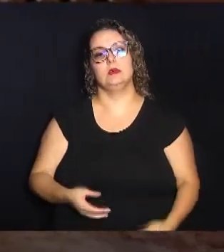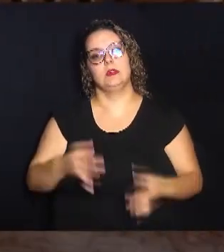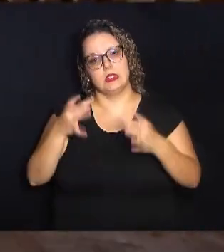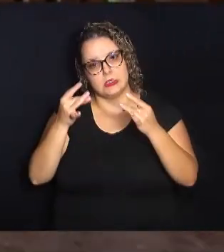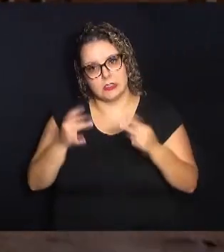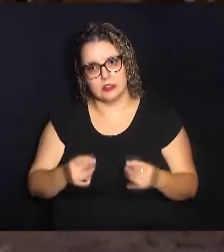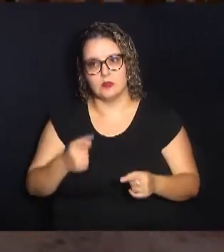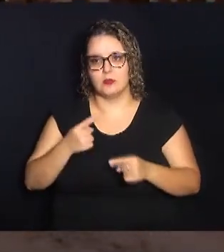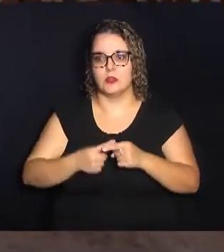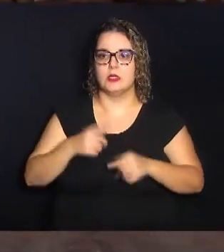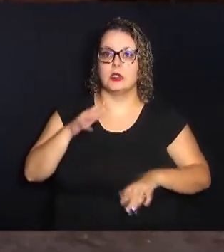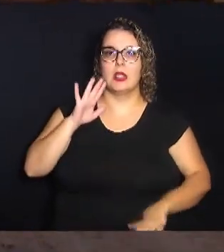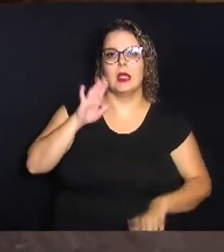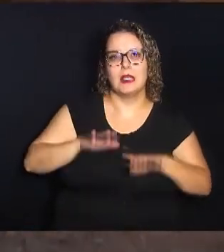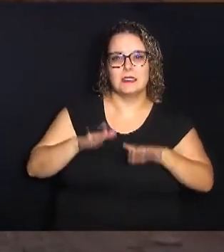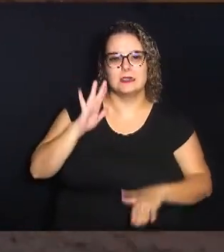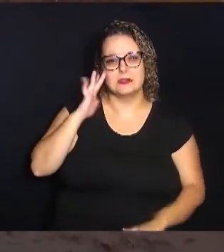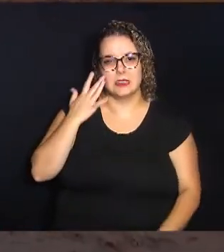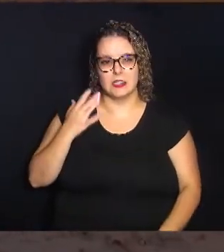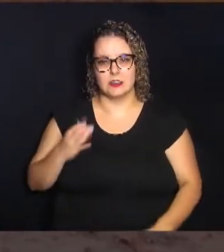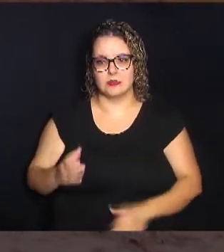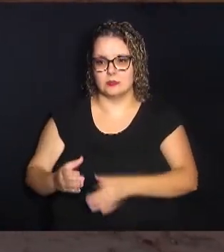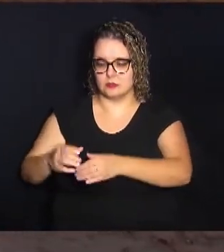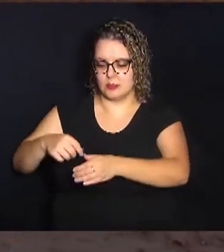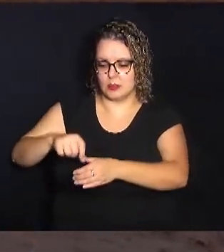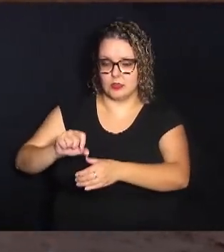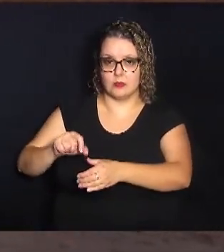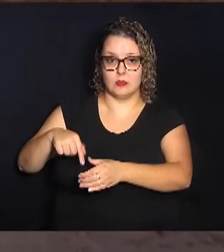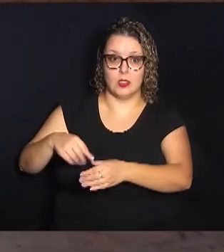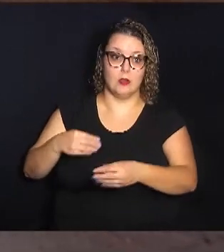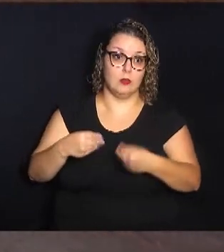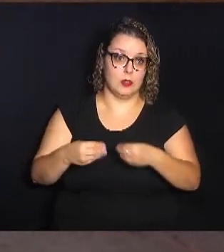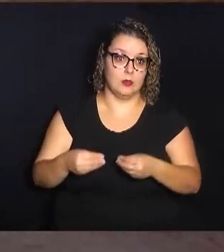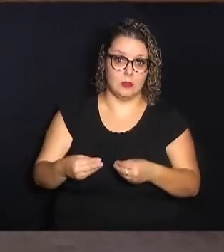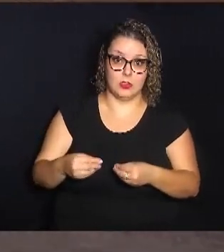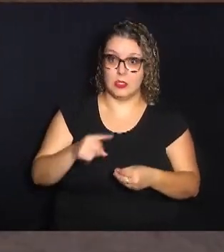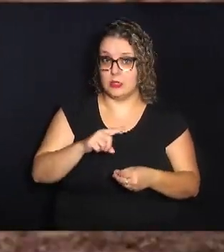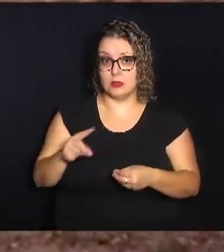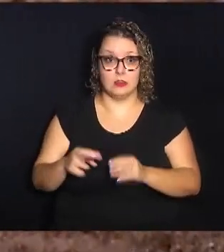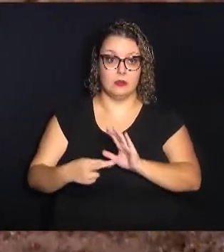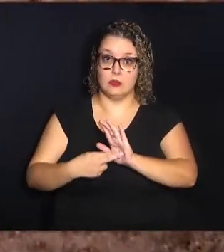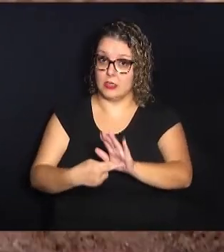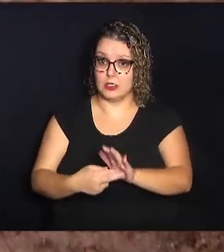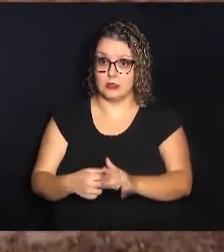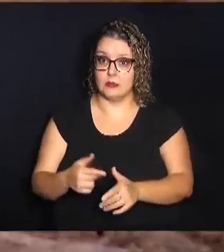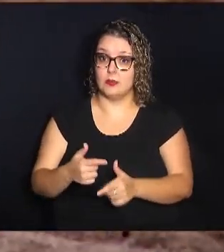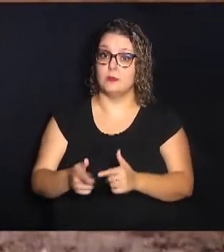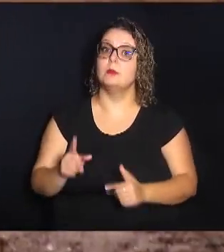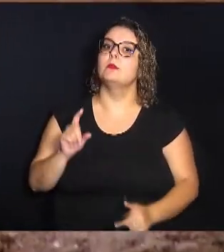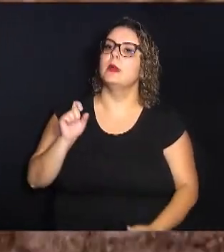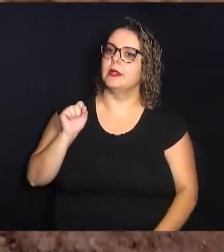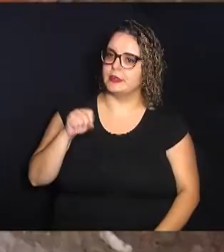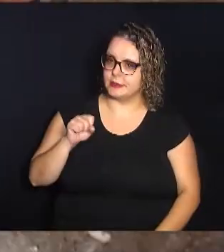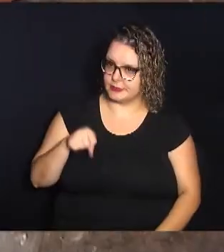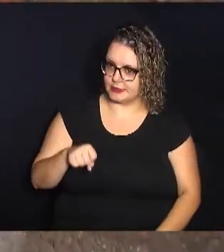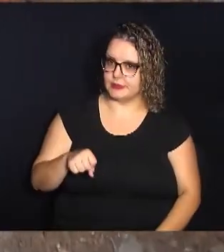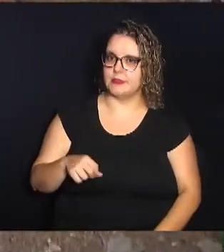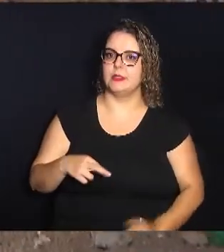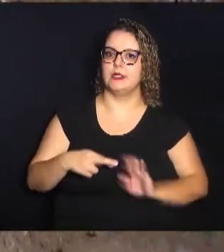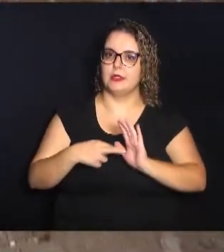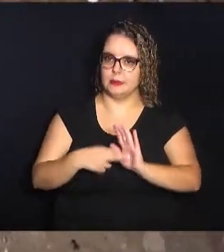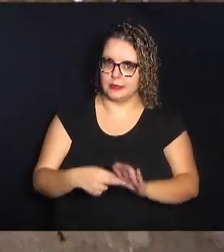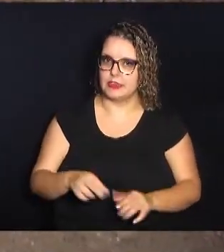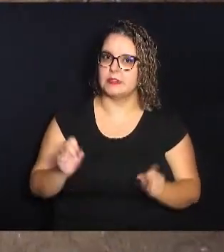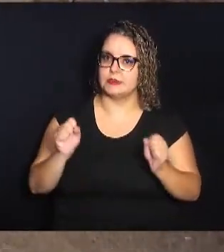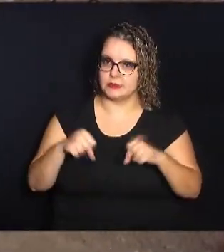o porquê, às vezes acha que uma latinha é um plástico no chão não vai representar um problema. Mas sim, é uma preferência